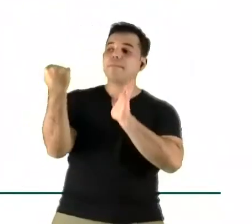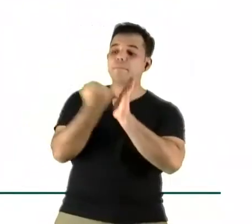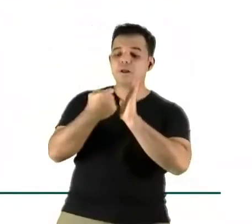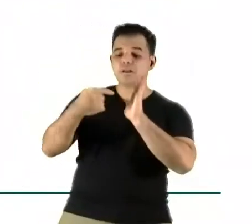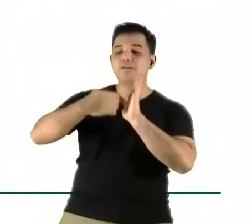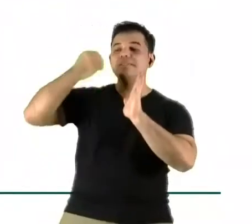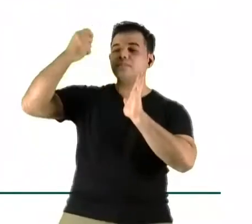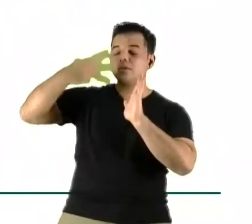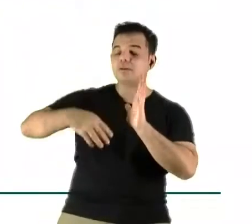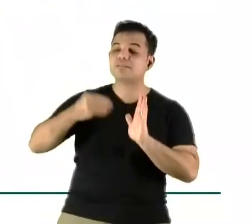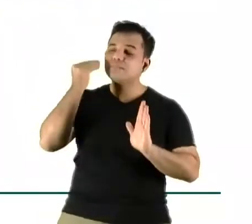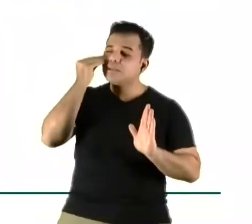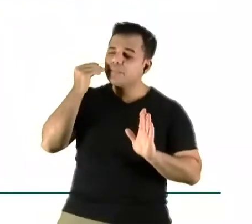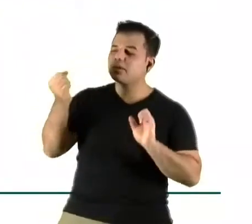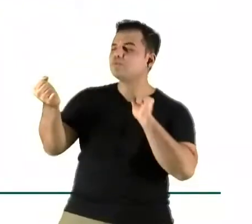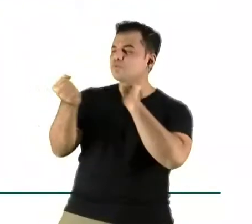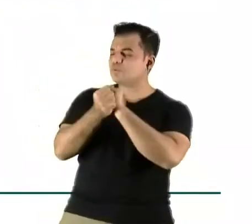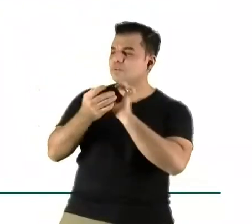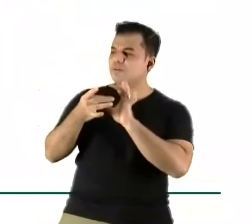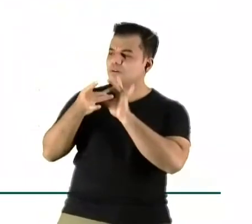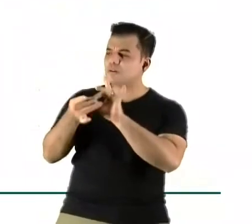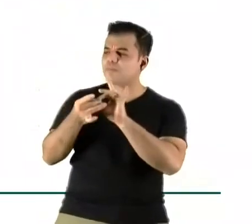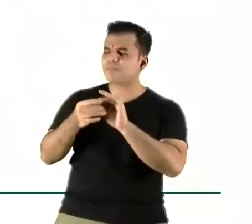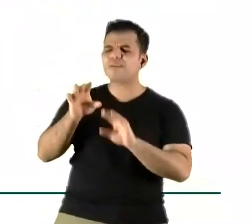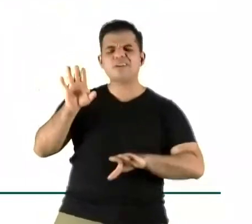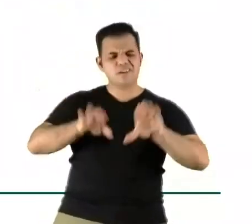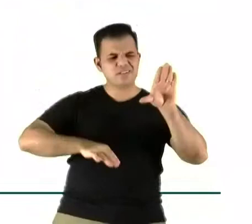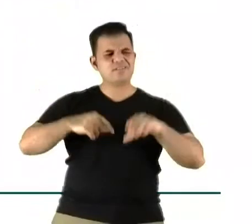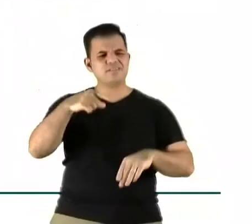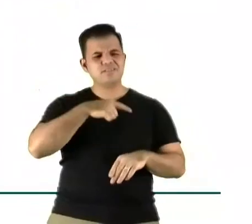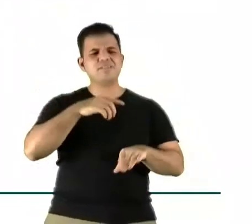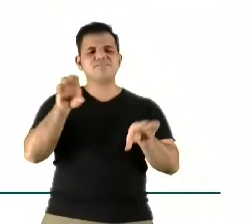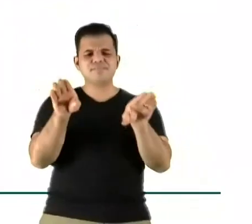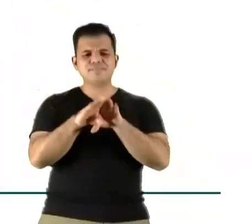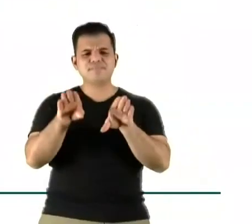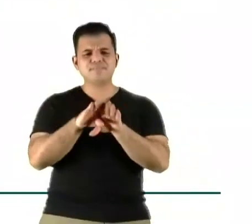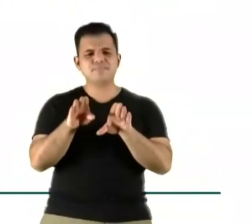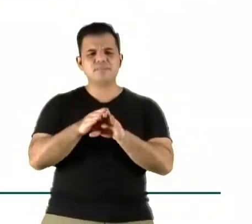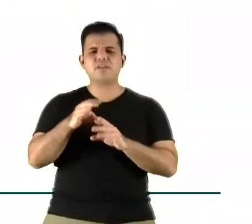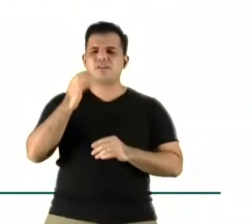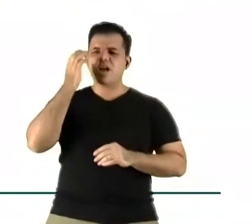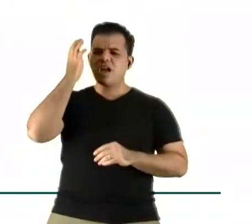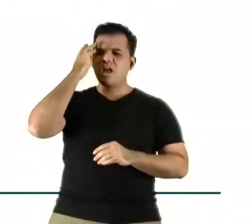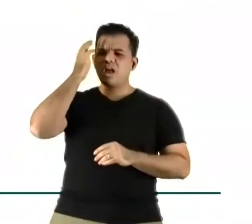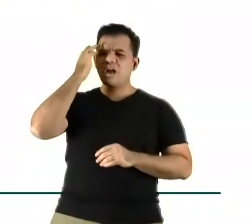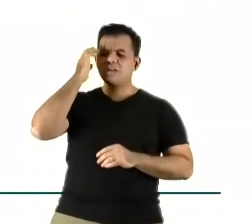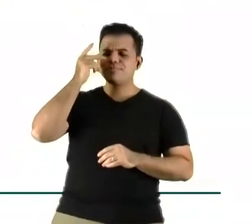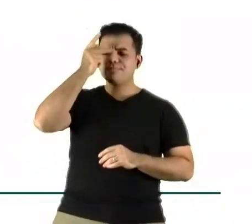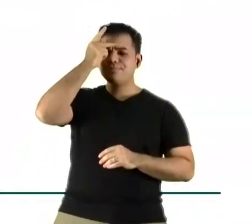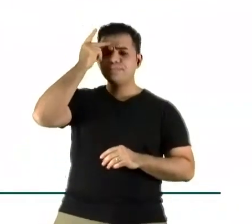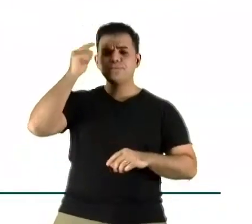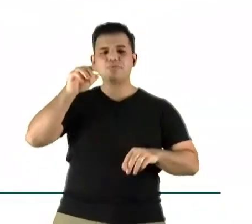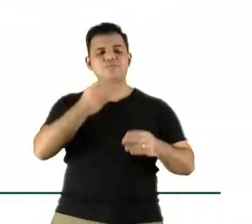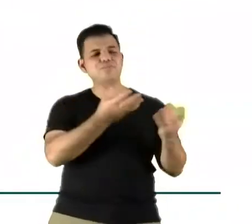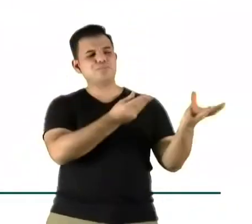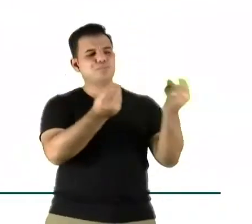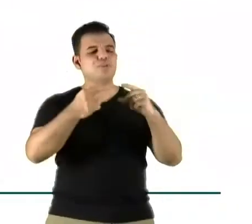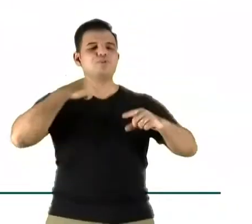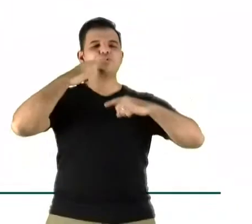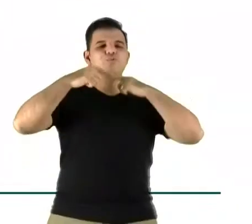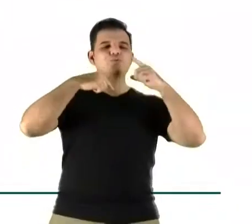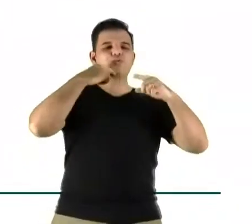o que juntos? Porque às vezes também esse é um momento de, eu acho que só quem não tem dúvida é quem está comprando conteúdo.